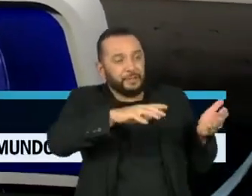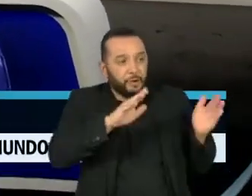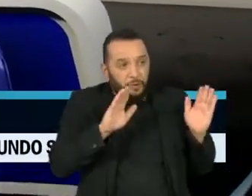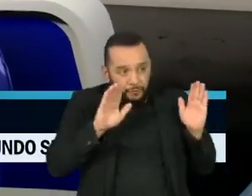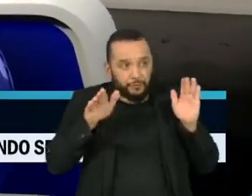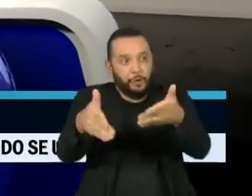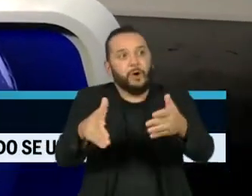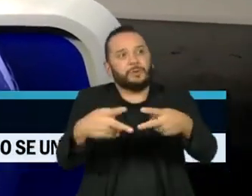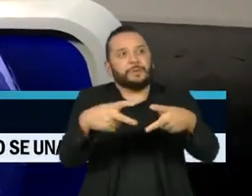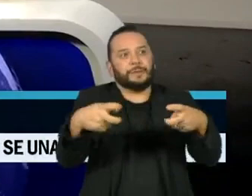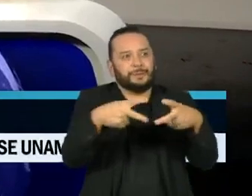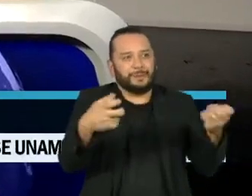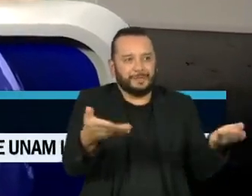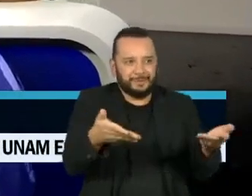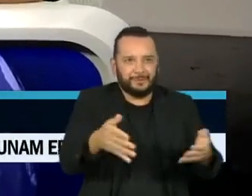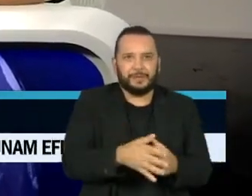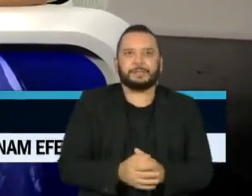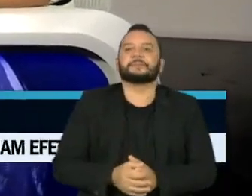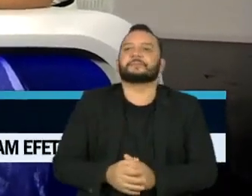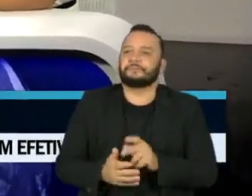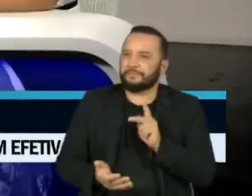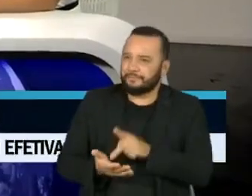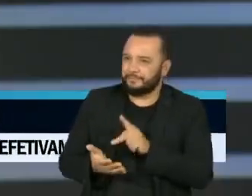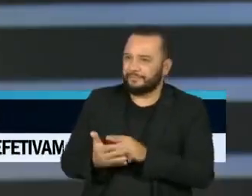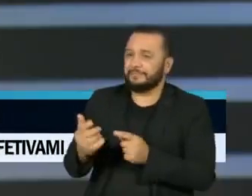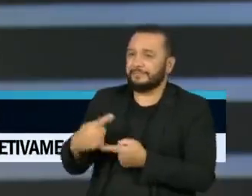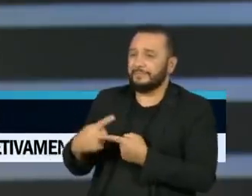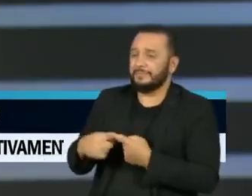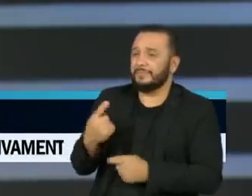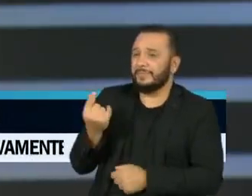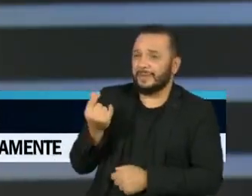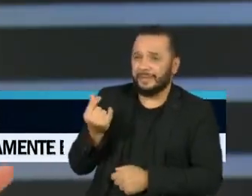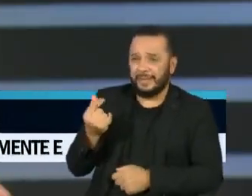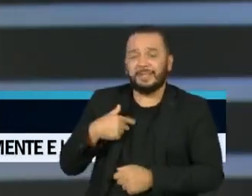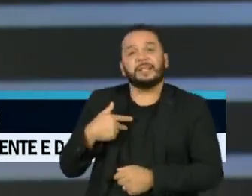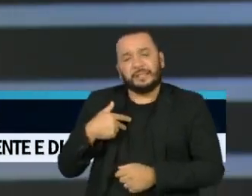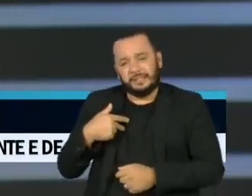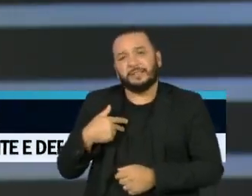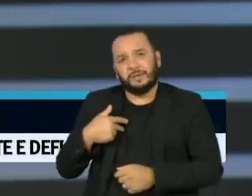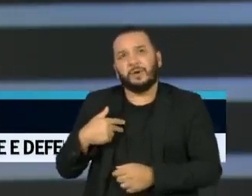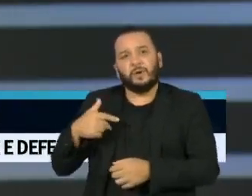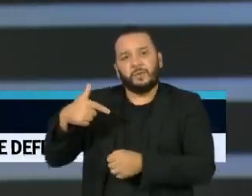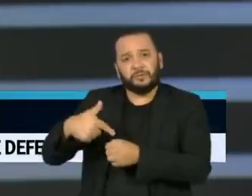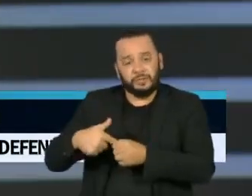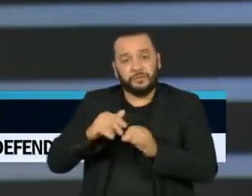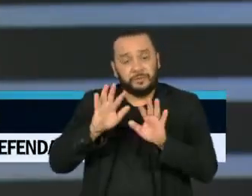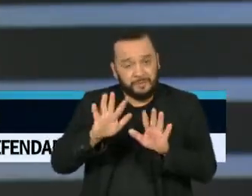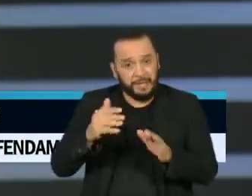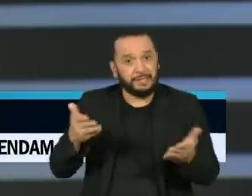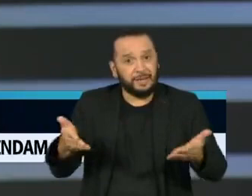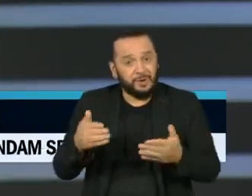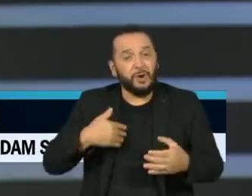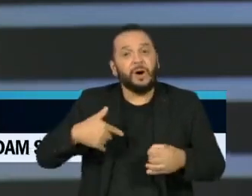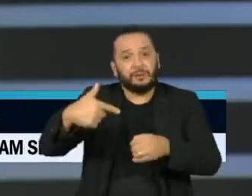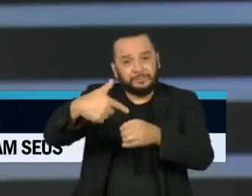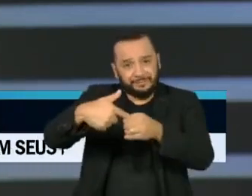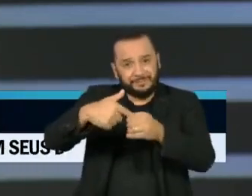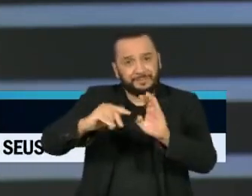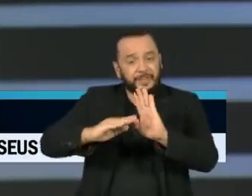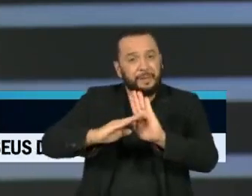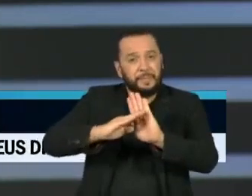Exatamente, Ana. Isso porque essa questão do preço dos combustíveis, da inflação como um todo, mas essa inflação dos combustíveis